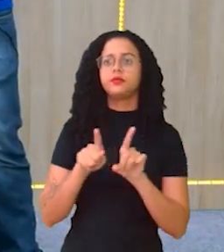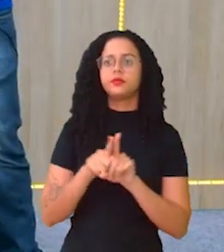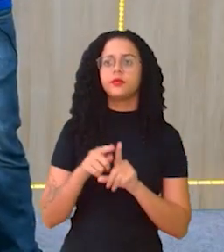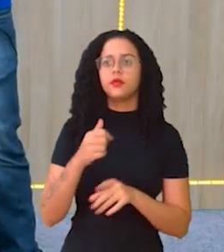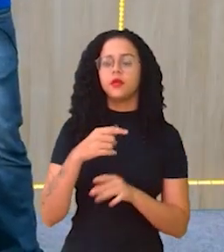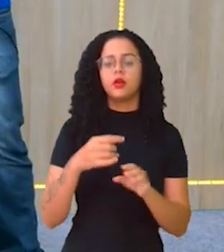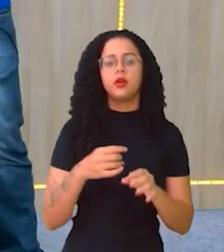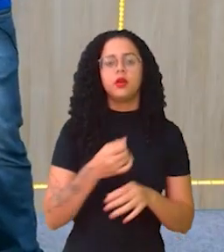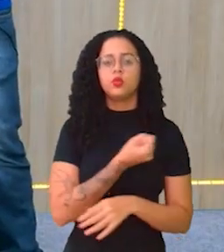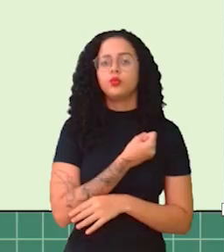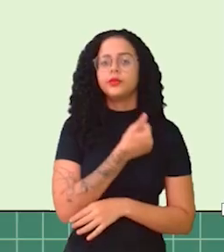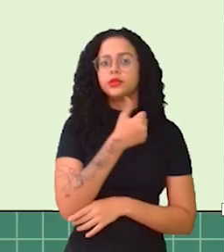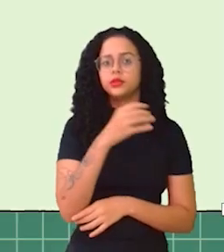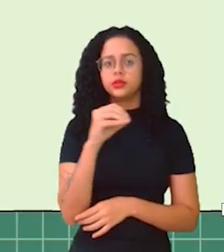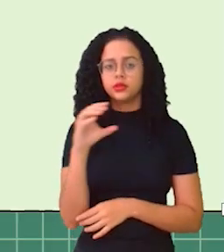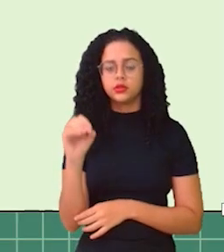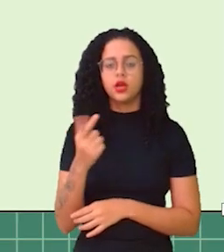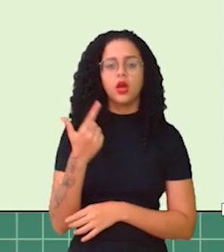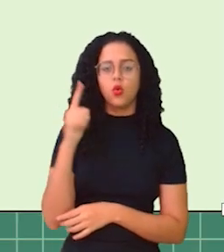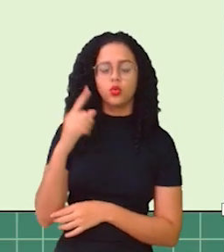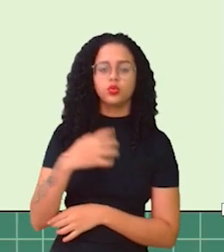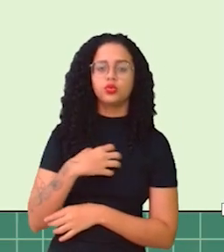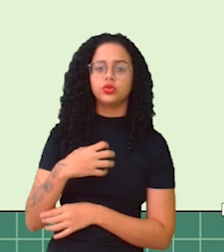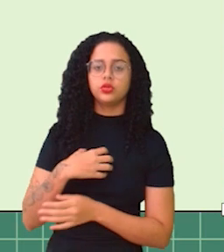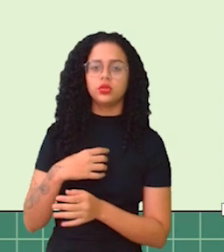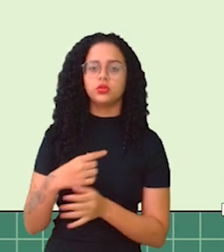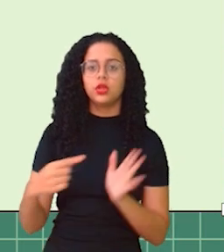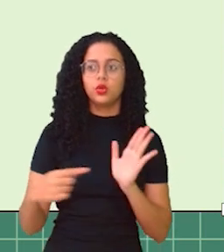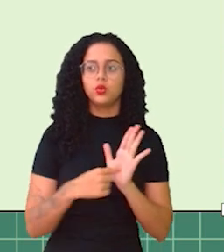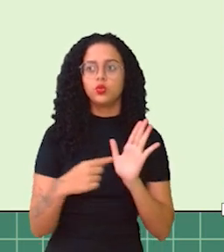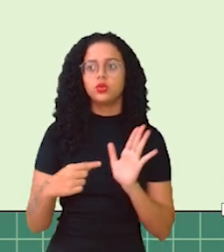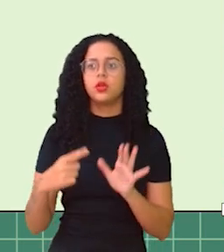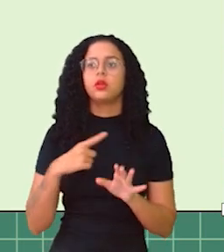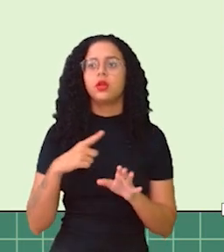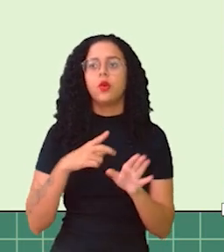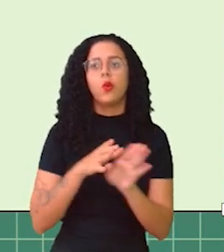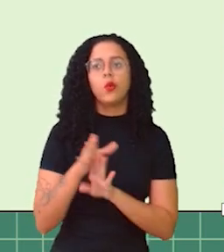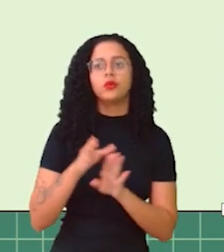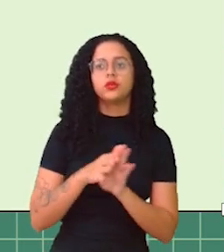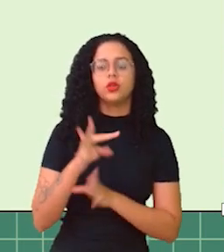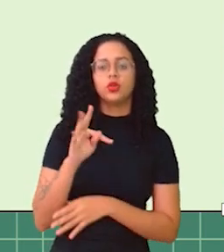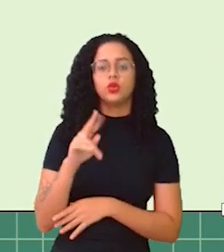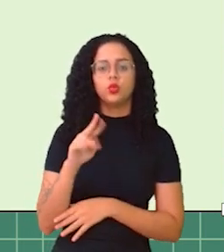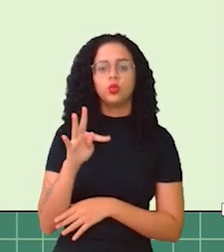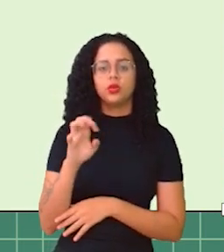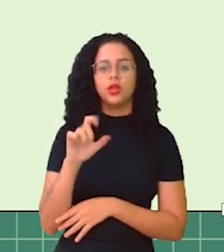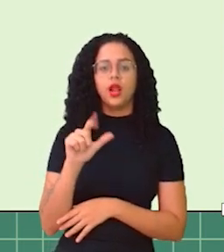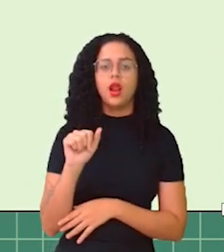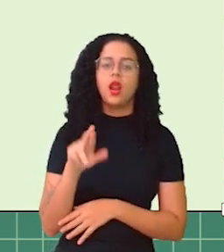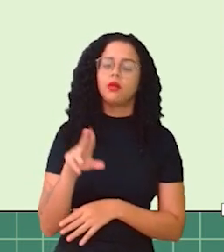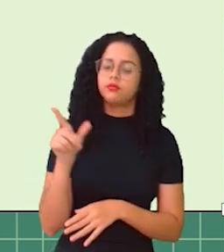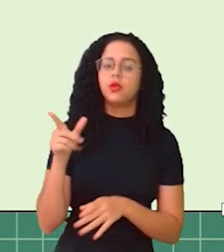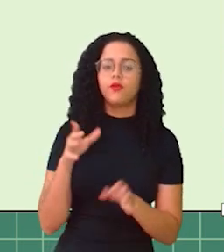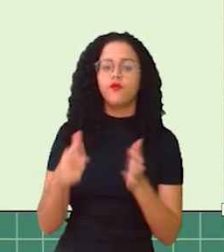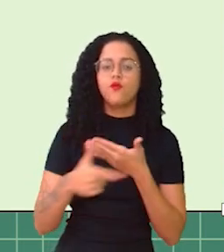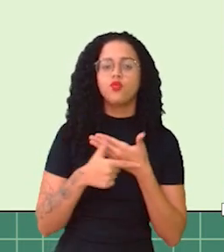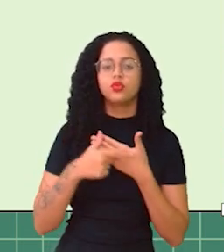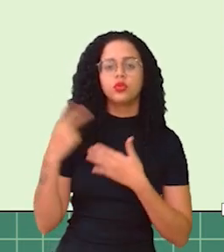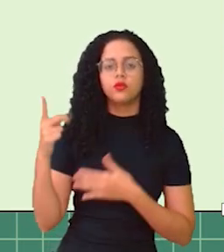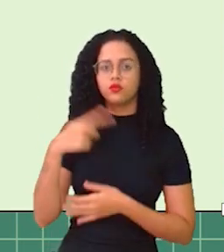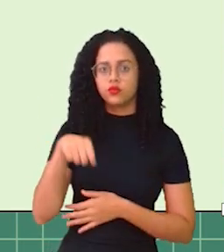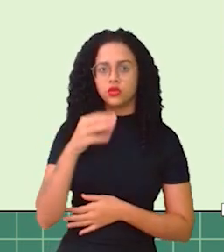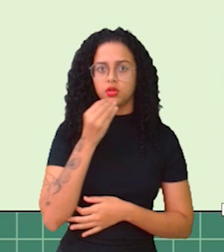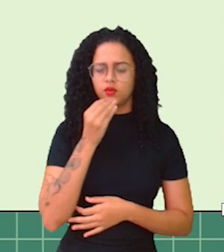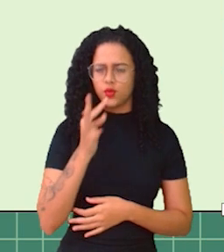o Disque 100 também, que é outro mecanismo de denúncia. Tem o Conselho Tutelar, essa é uma das funções dele. Vocês devem conhecer